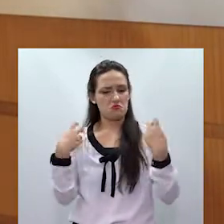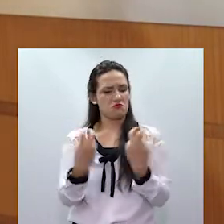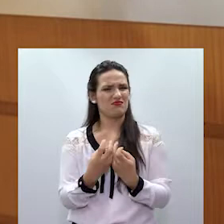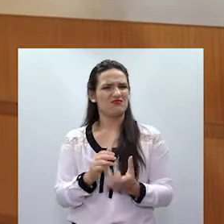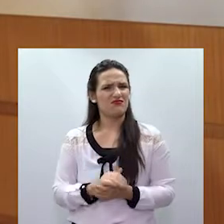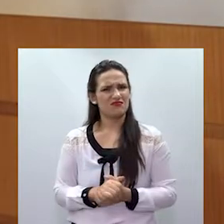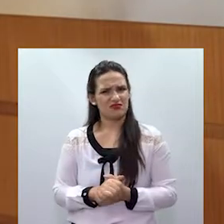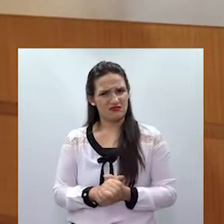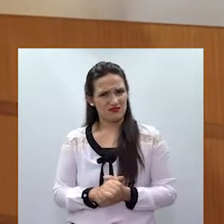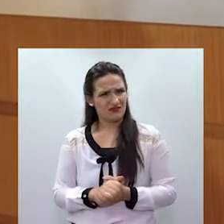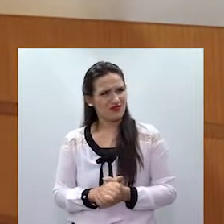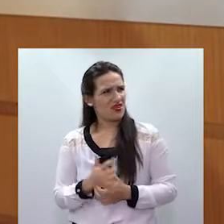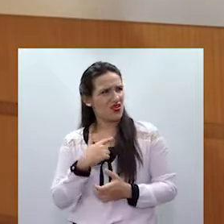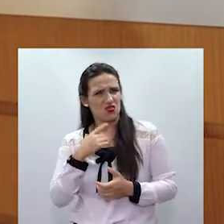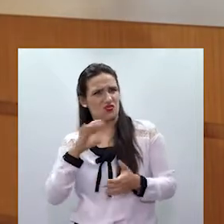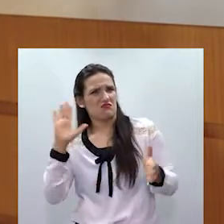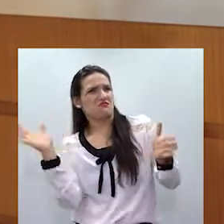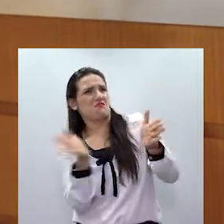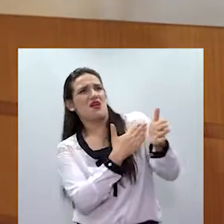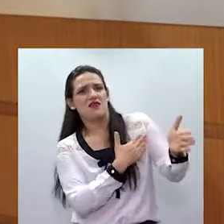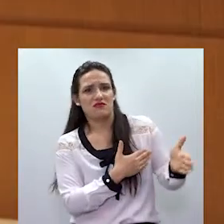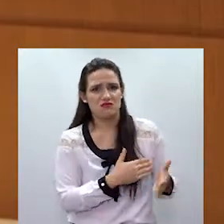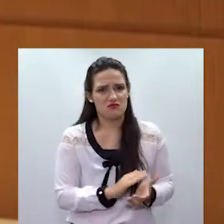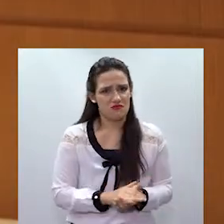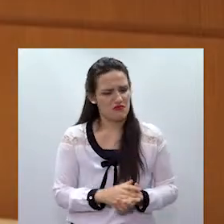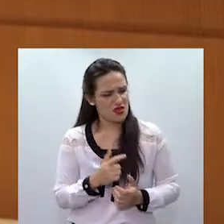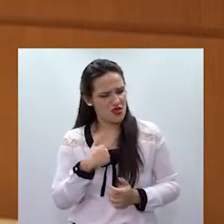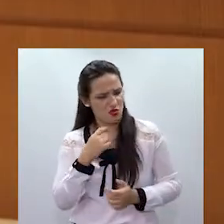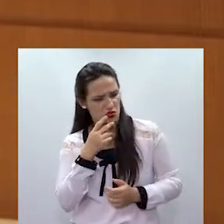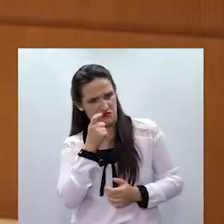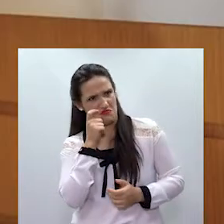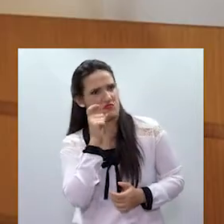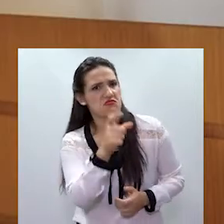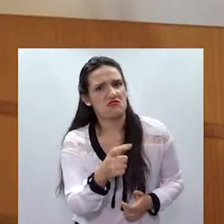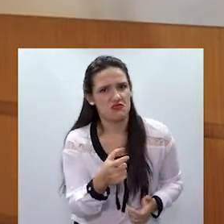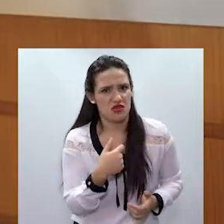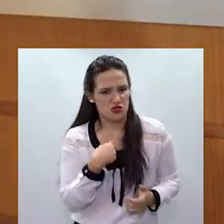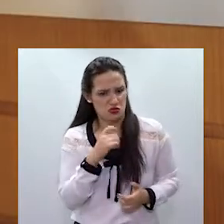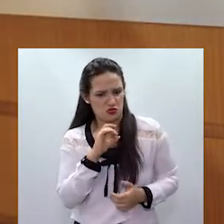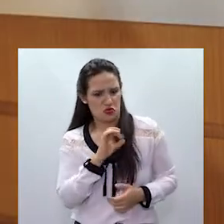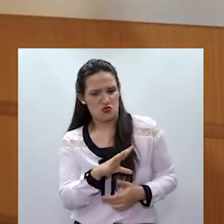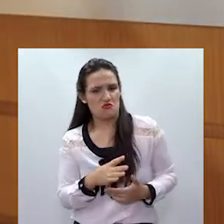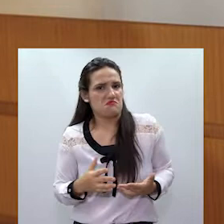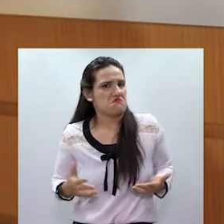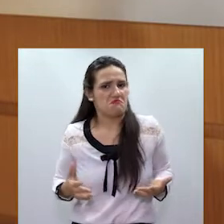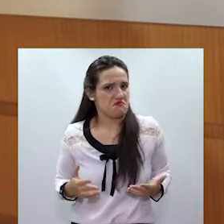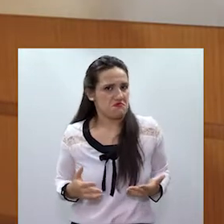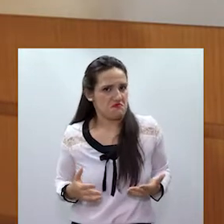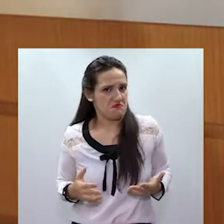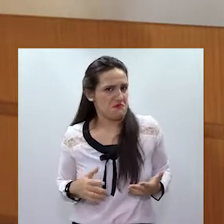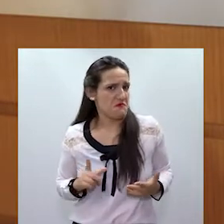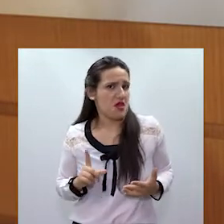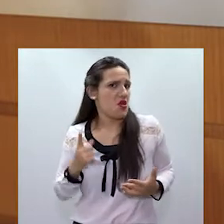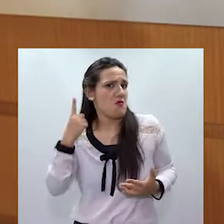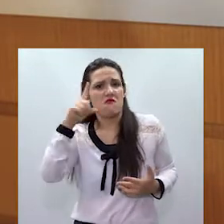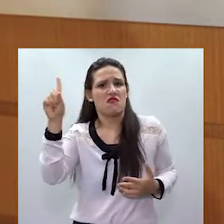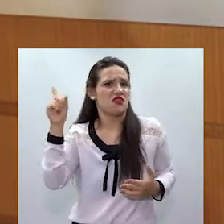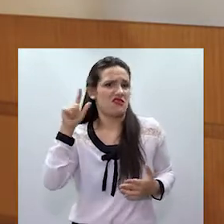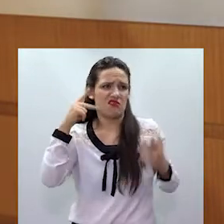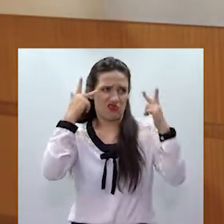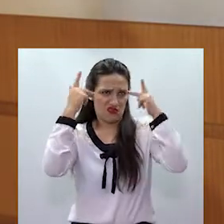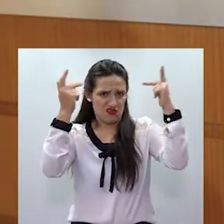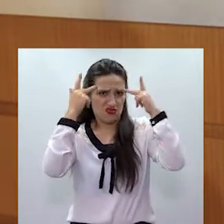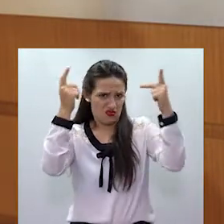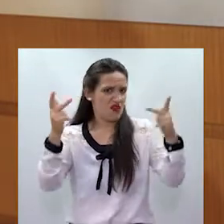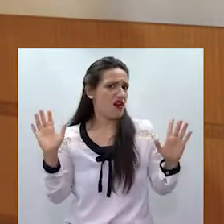e falam assim, não, mas eu só dei um tapa, ou eu só corrigi ela assim. Ou então, eles reconhecem